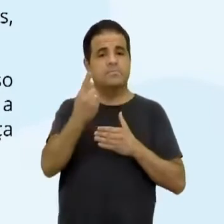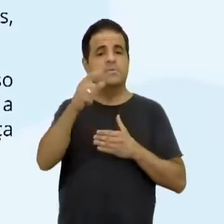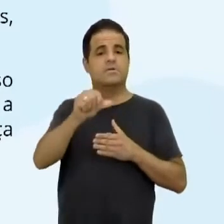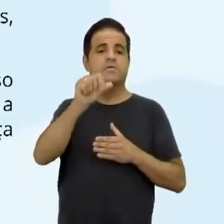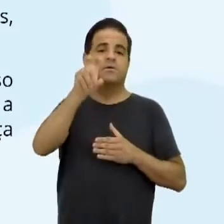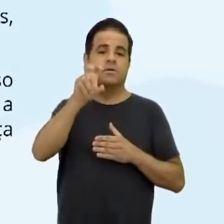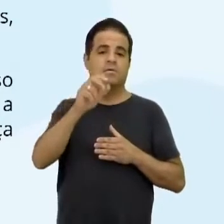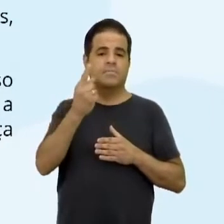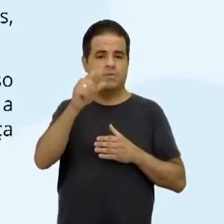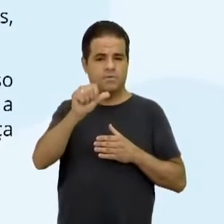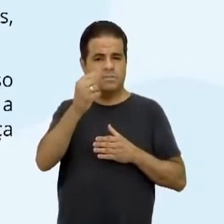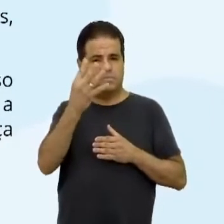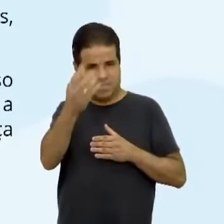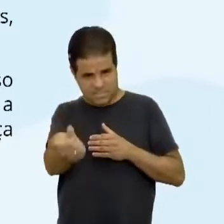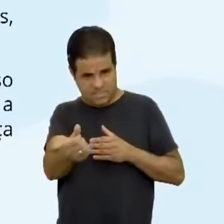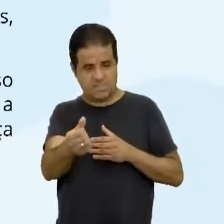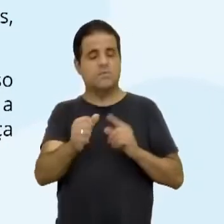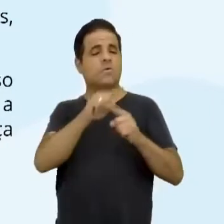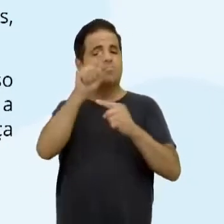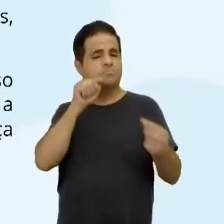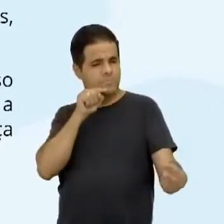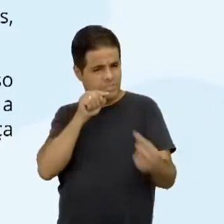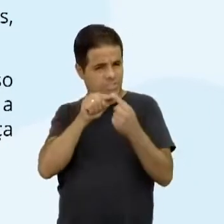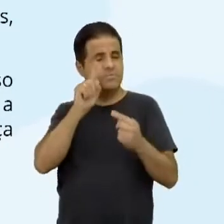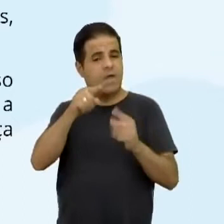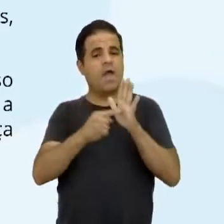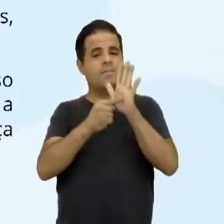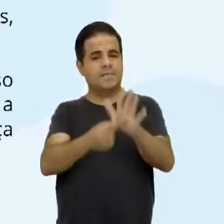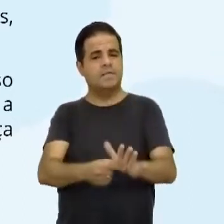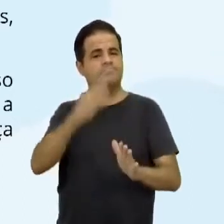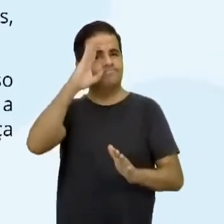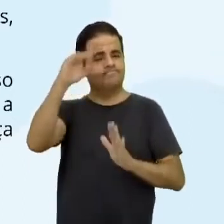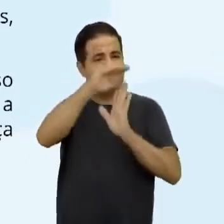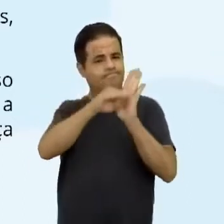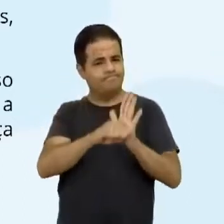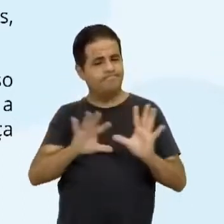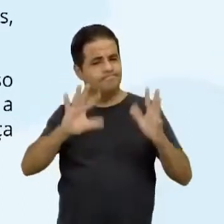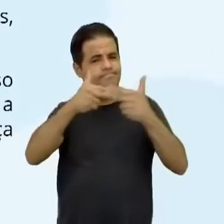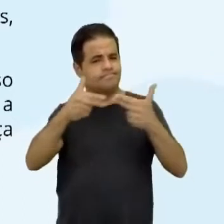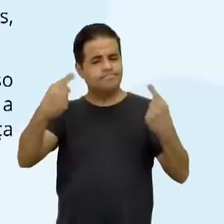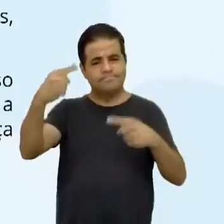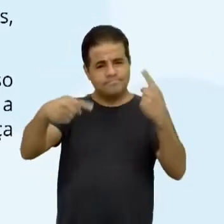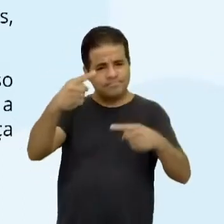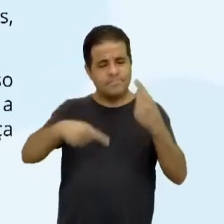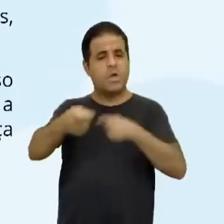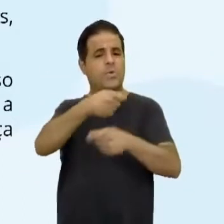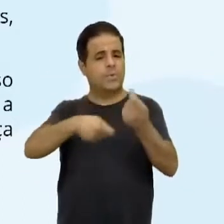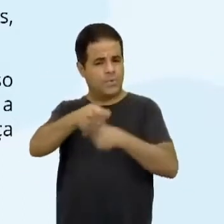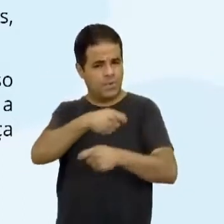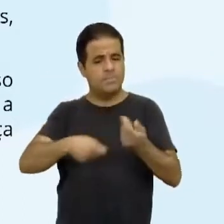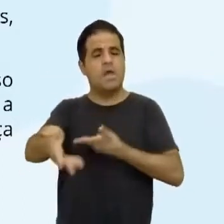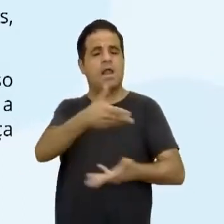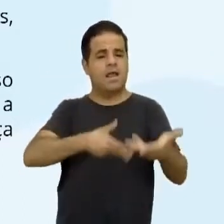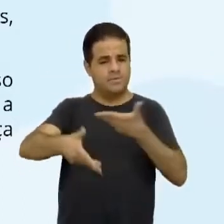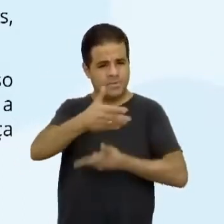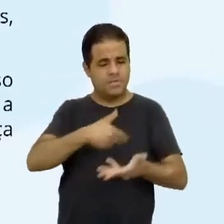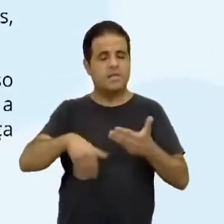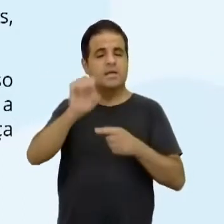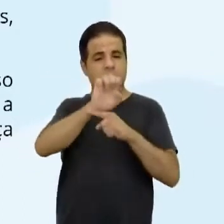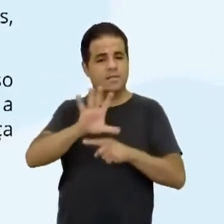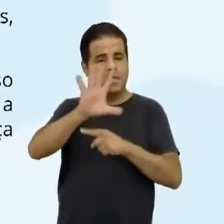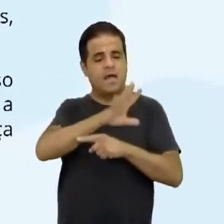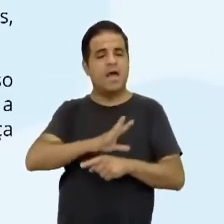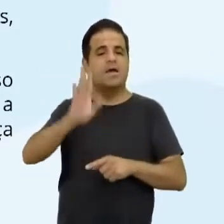1946. E o objetivo, apresentar os principais eventos políticos e econômicos relacionados ao Estado